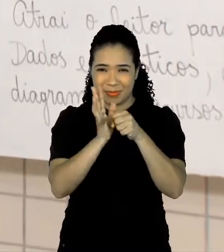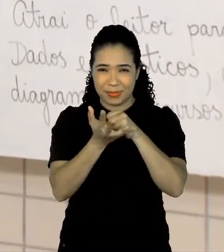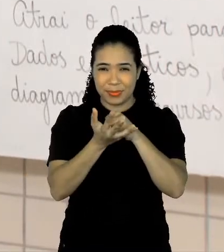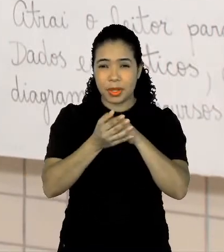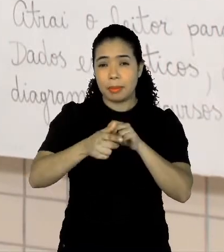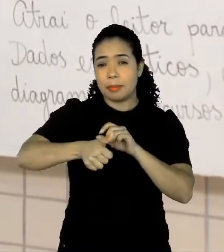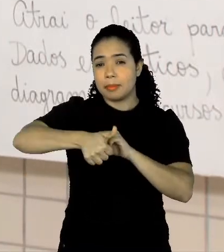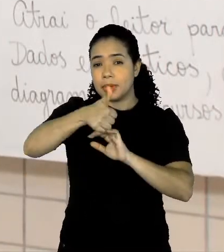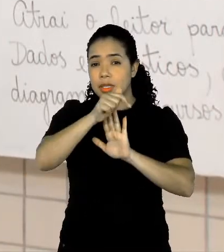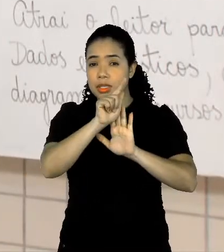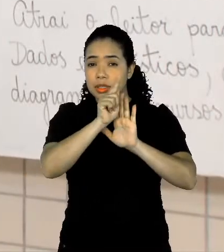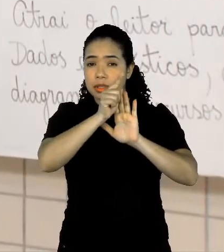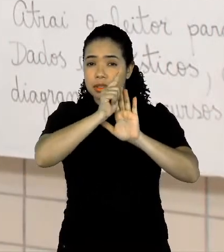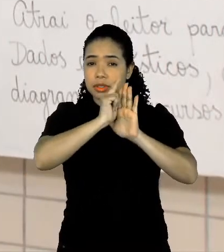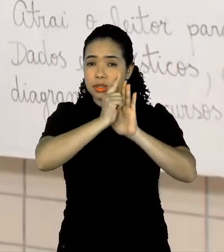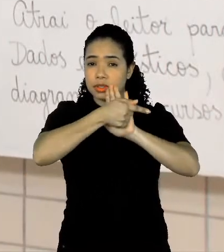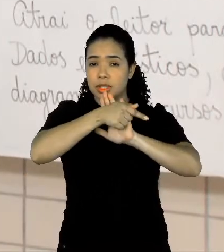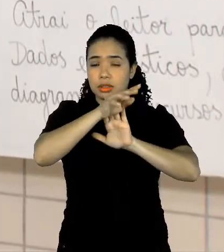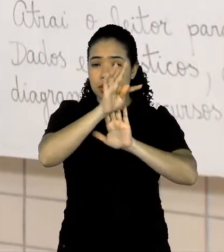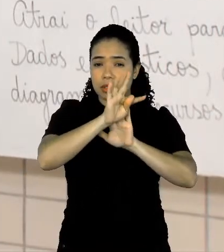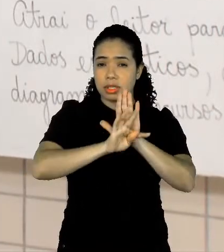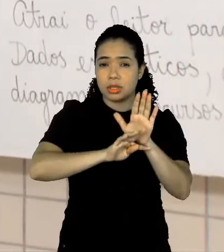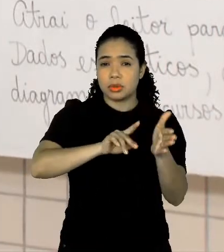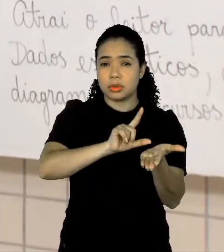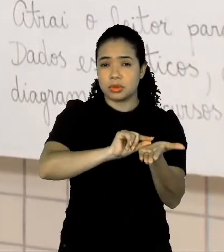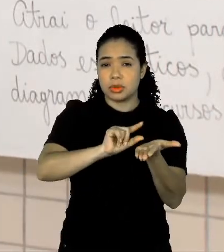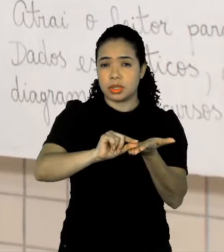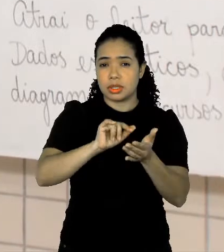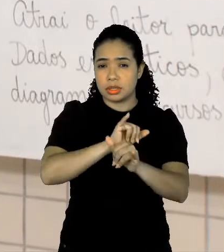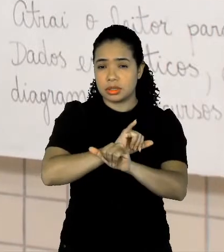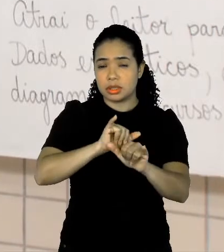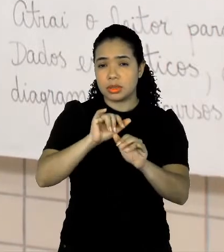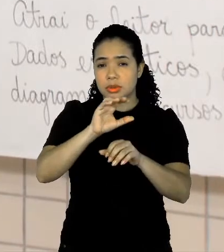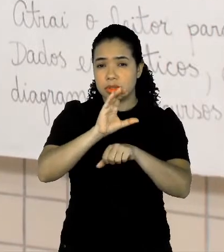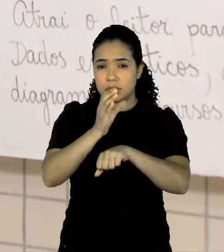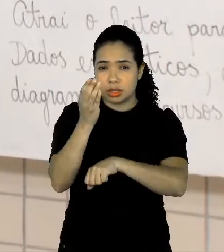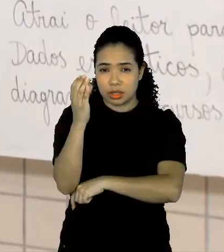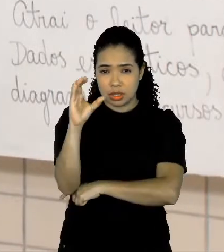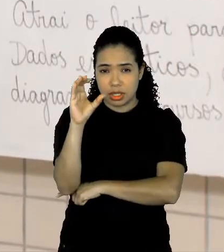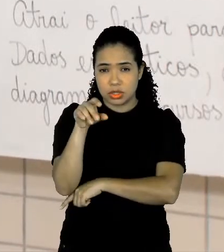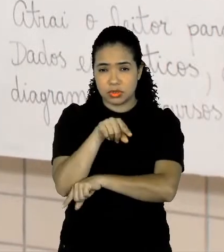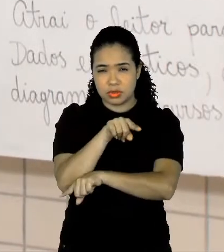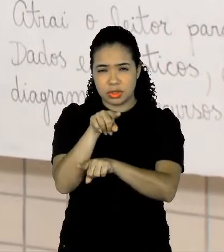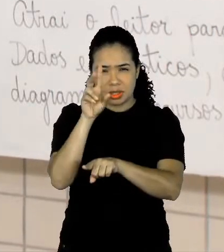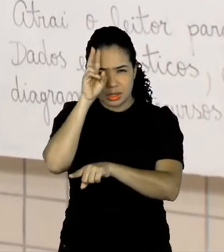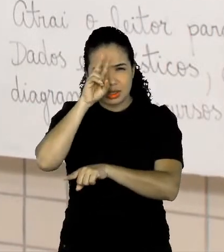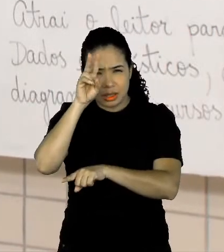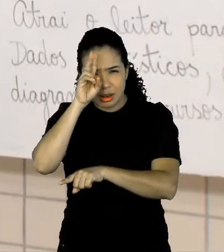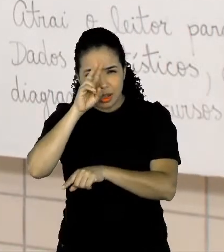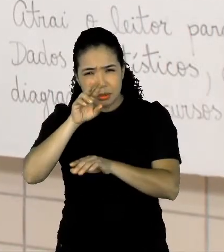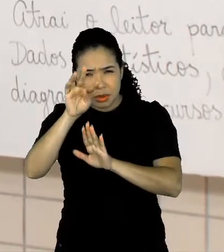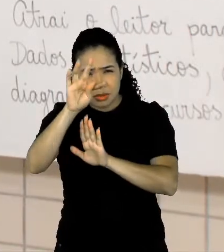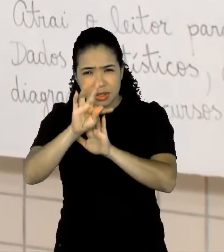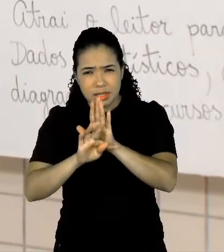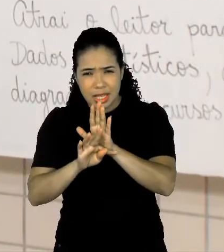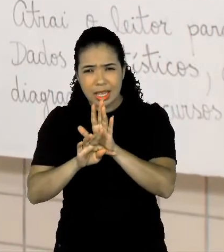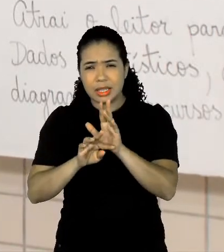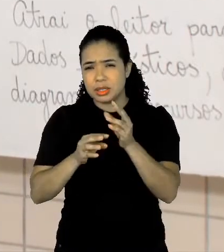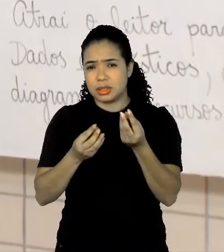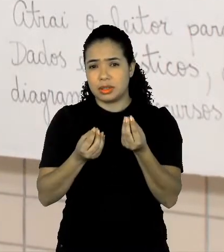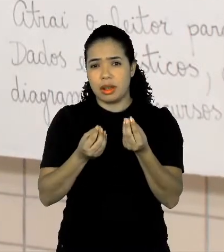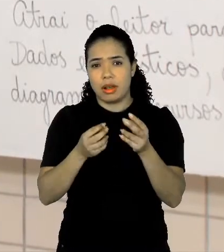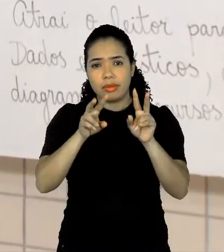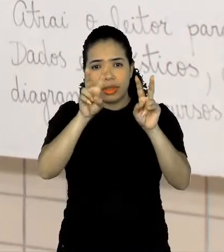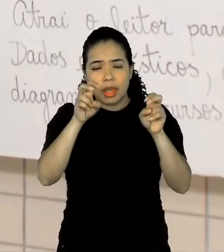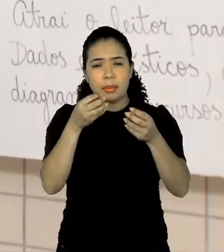gênero textual, que foi lá o artigo de divulgação científica. Vocês lembram que fala lá, como explicar a COVID para os